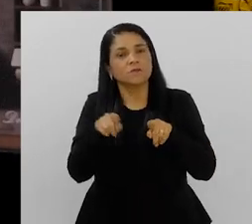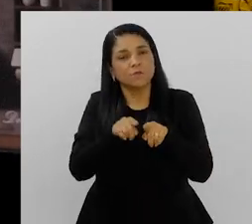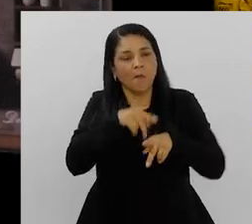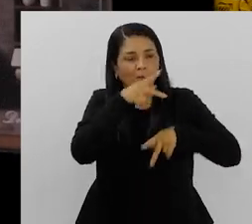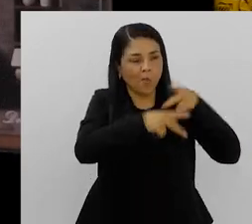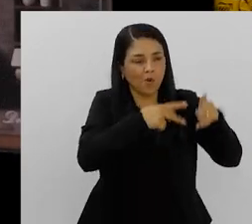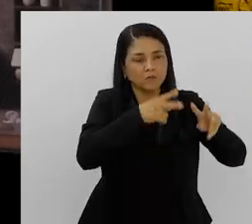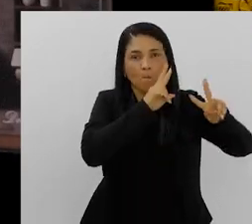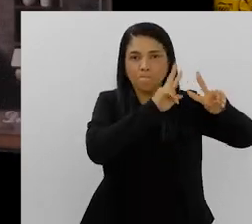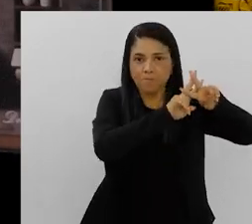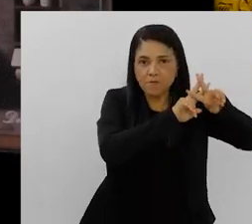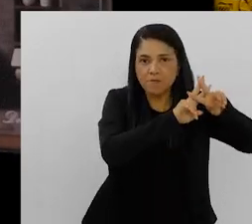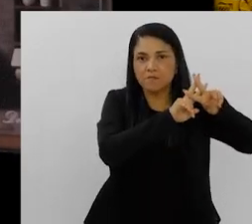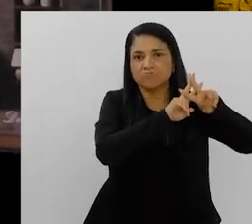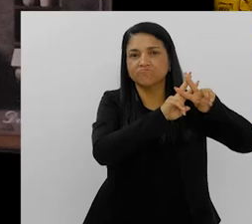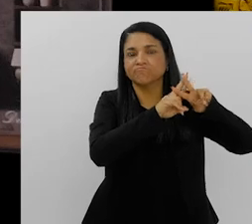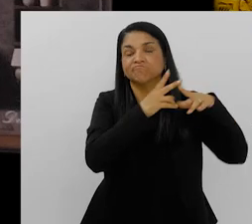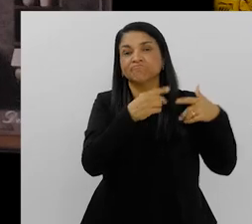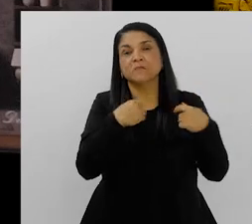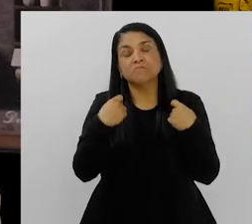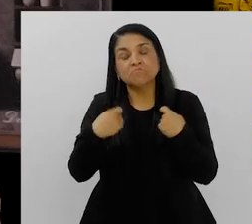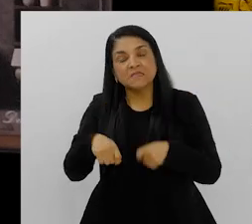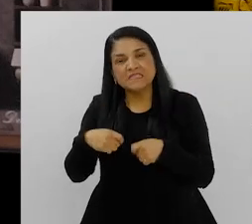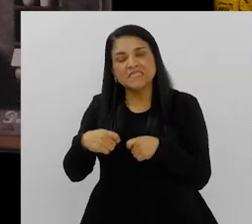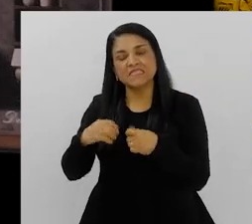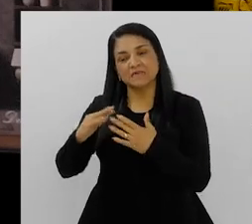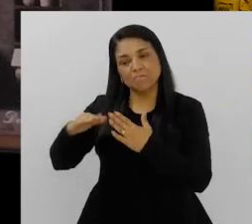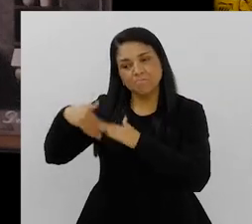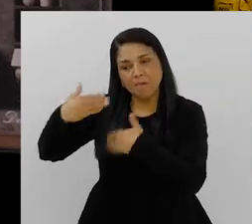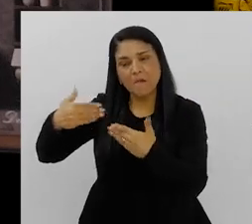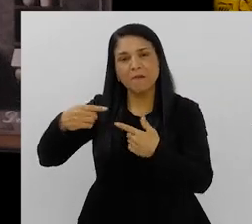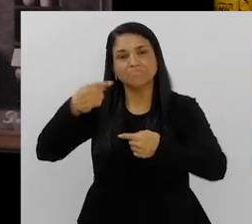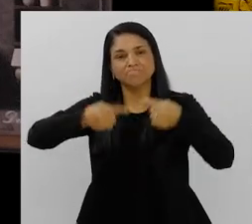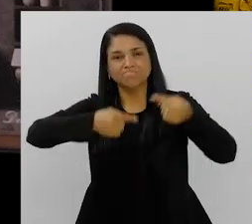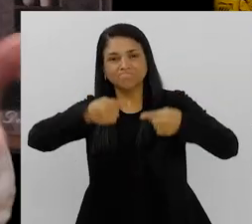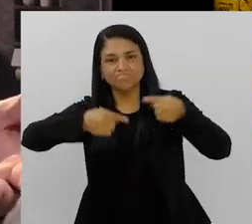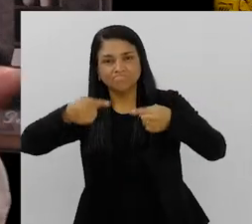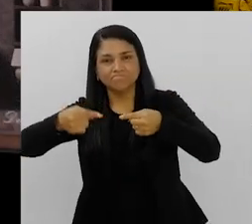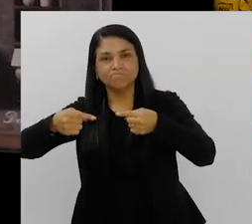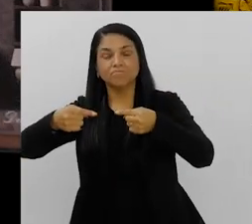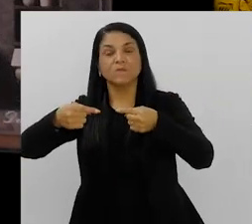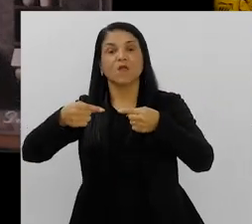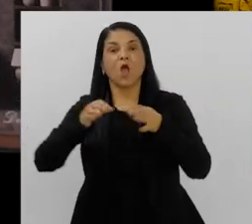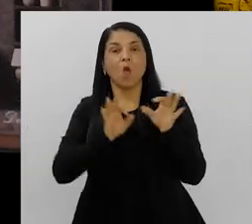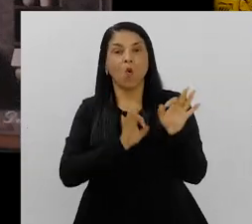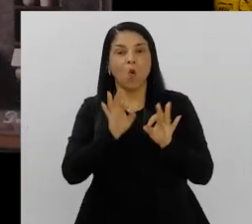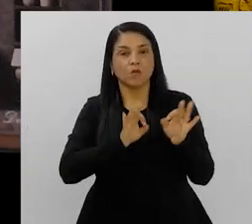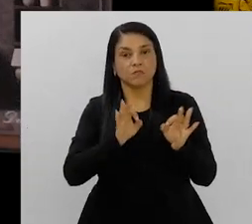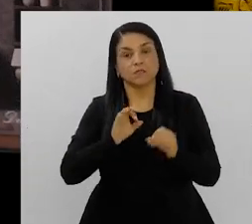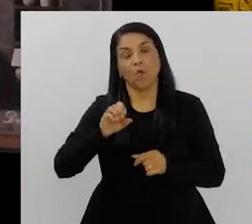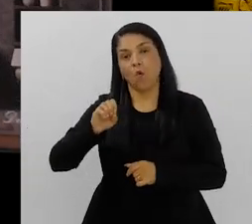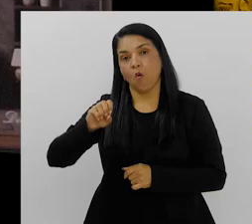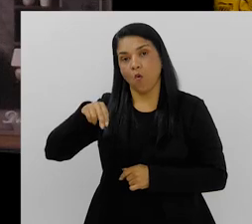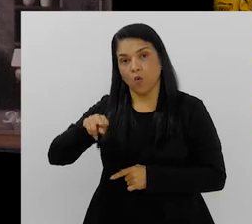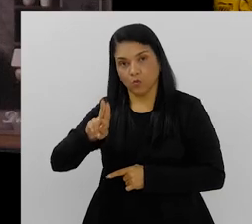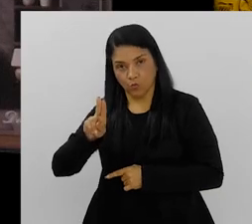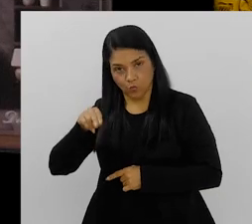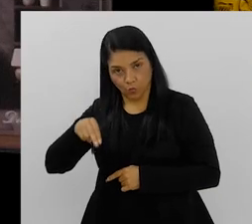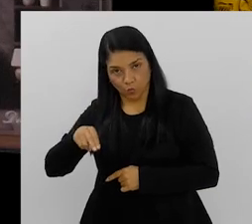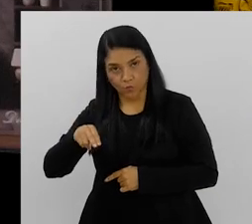carcerária, enfim. Então, acho que a gente precisa avançar nessa discussão, e que é o que, inclusive, a Organização Mundial de Saúde traz